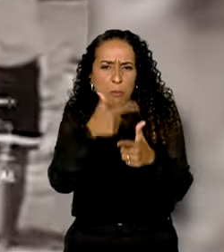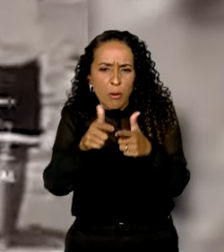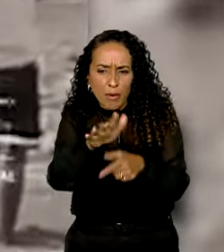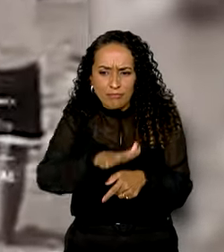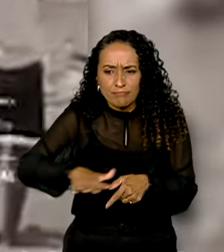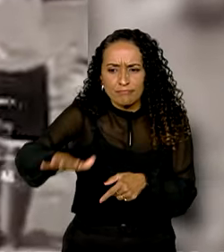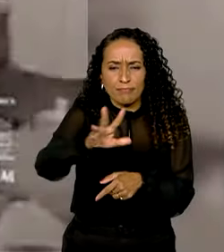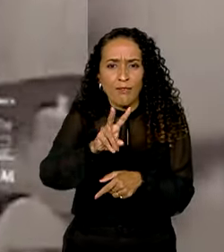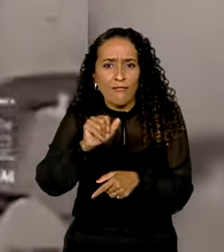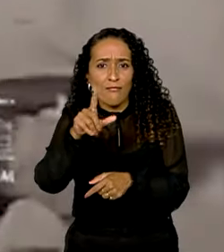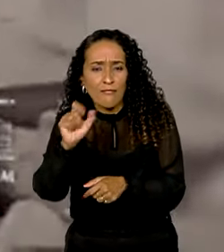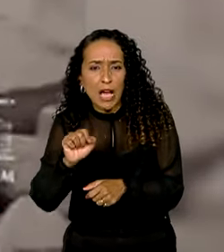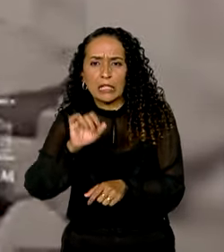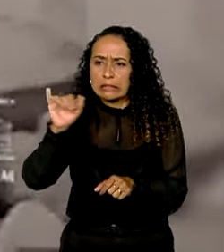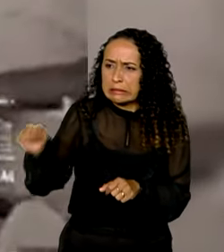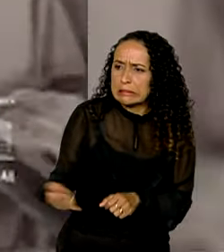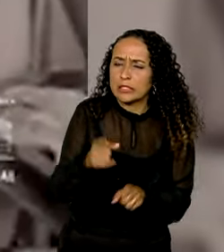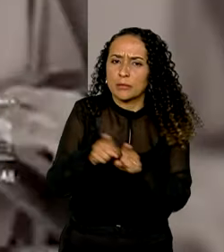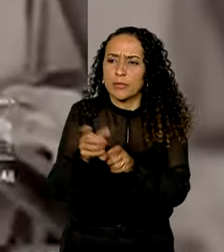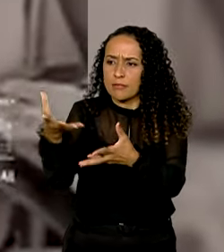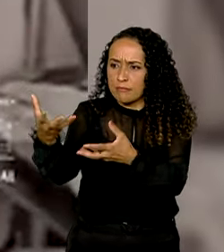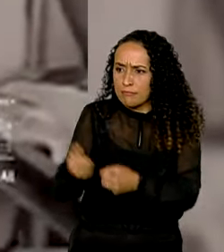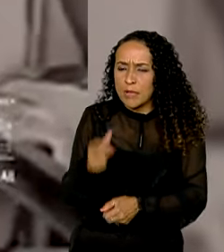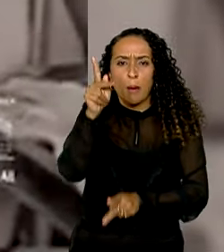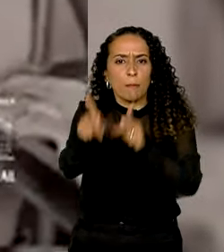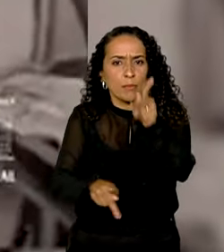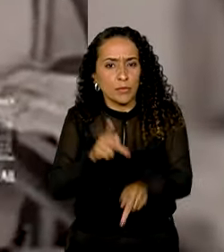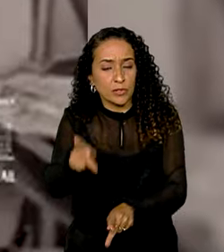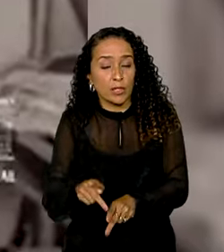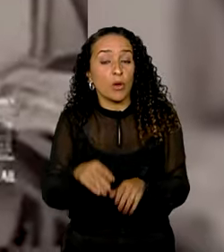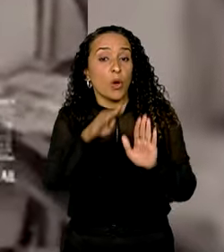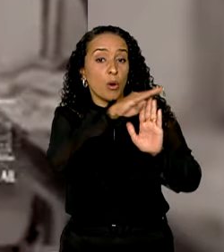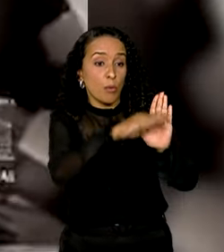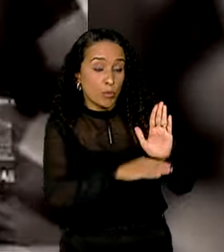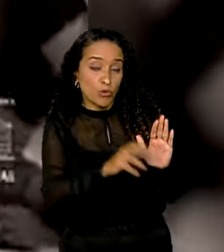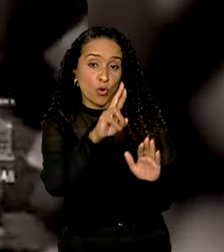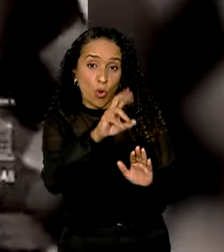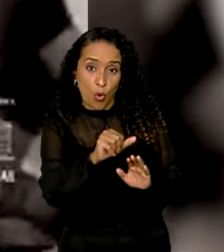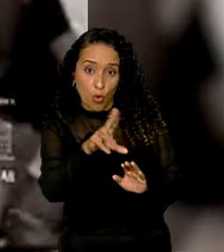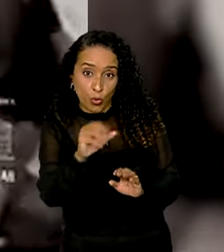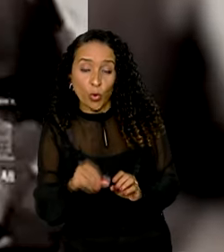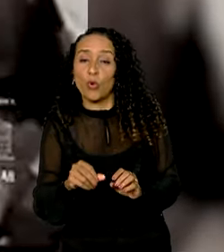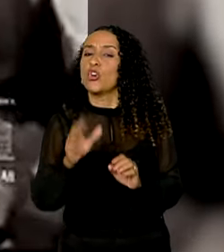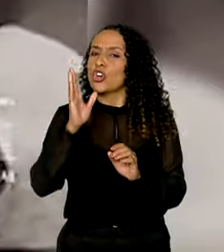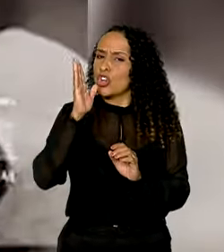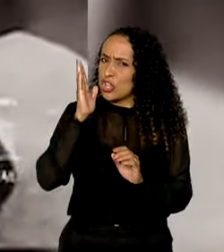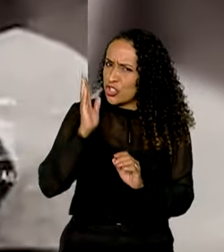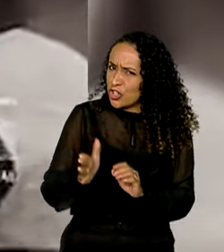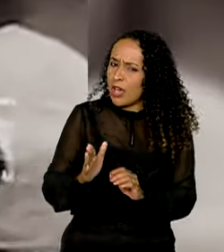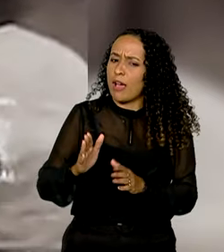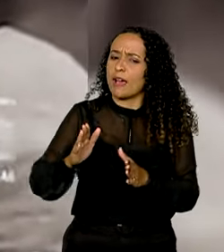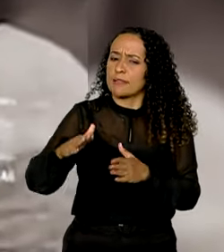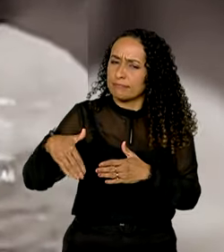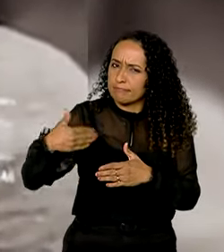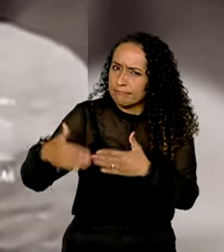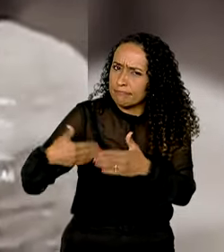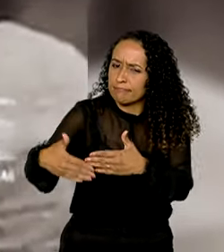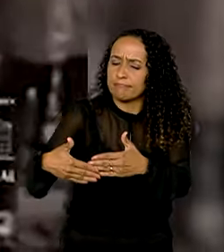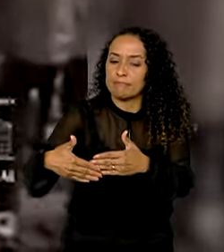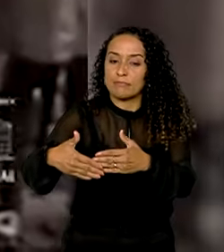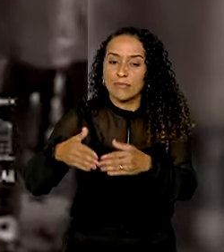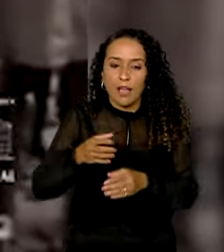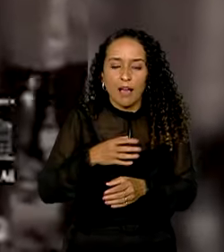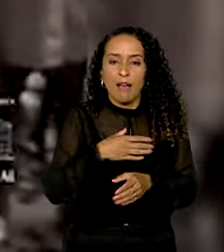Francisco. Nós tivemos a oportunidade de atender a população. E o Projeto Rondon já estava na estrada rumo às cidades